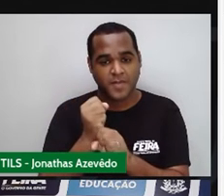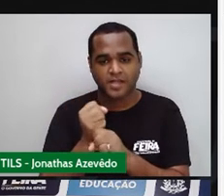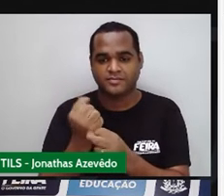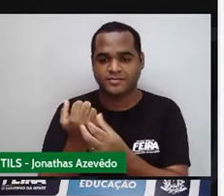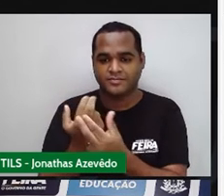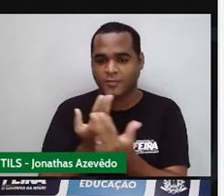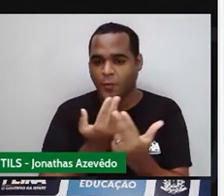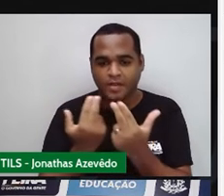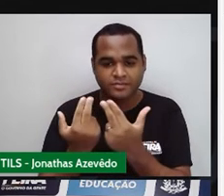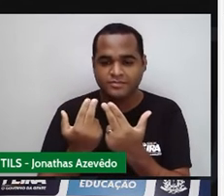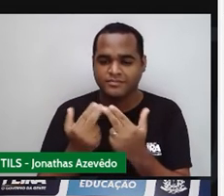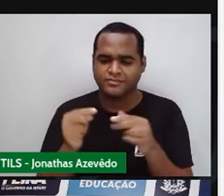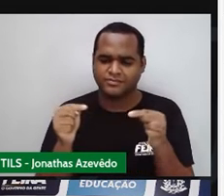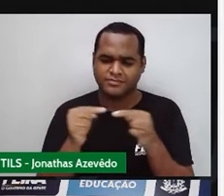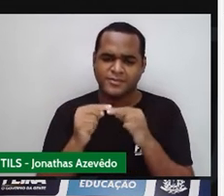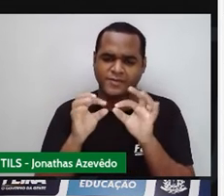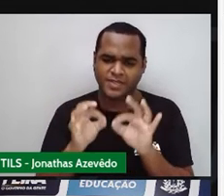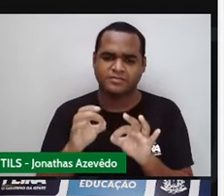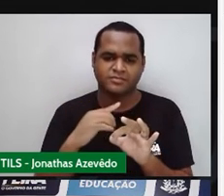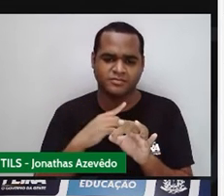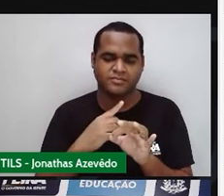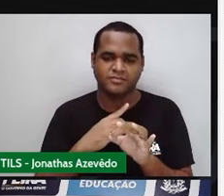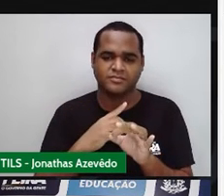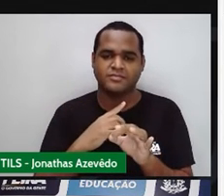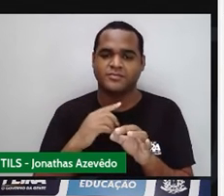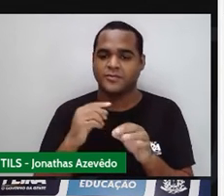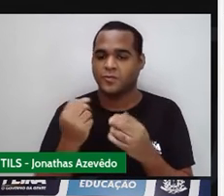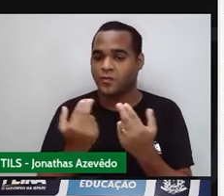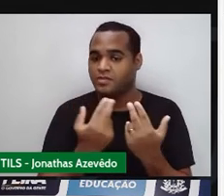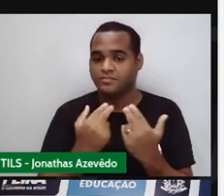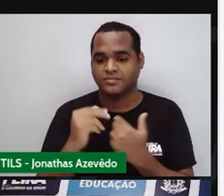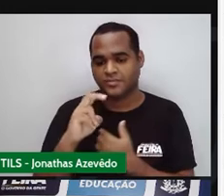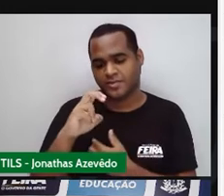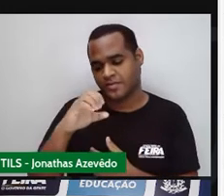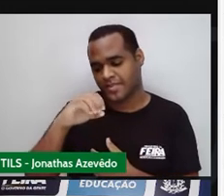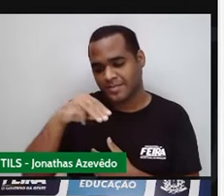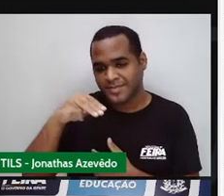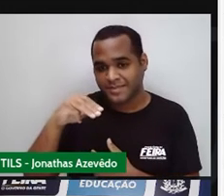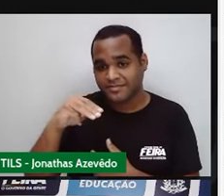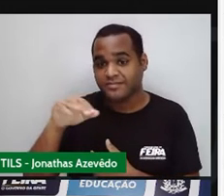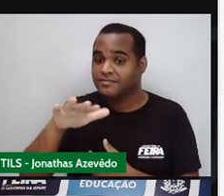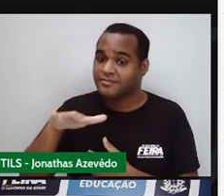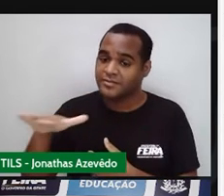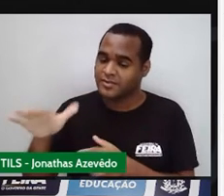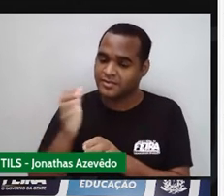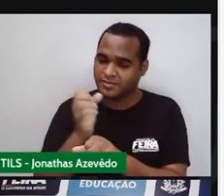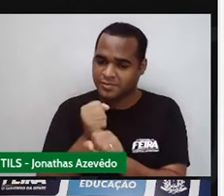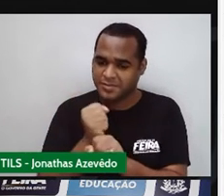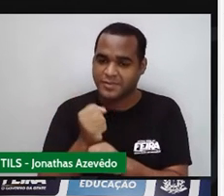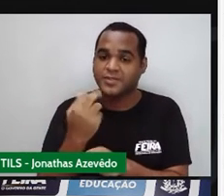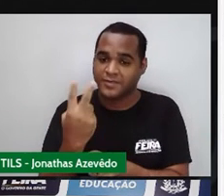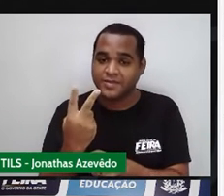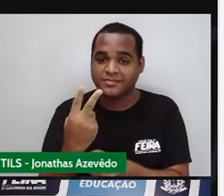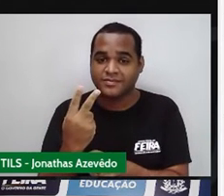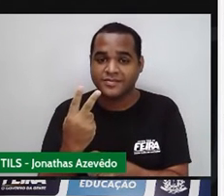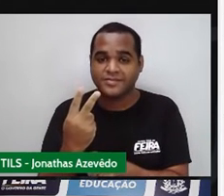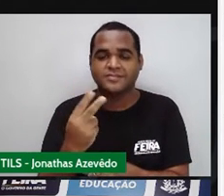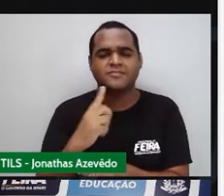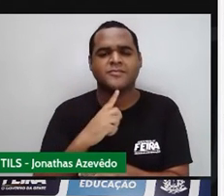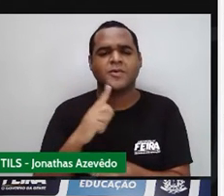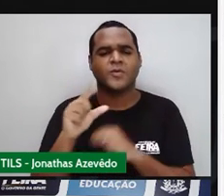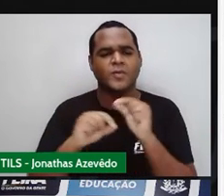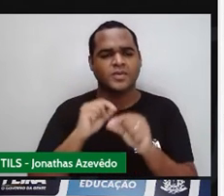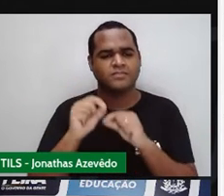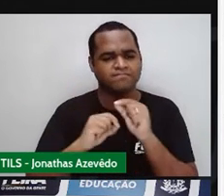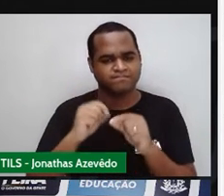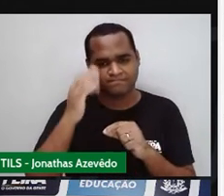é os mesmos 5 centímetros. Então naquele triângulo 2, naquela área do triângulo 2, o que é que a